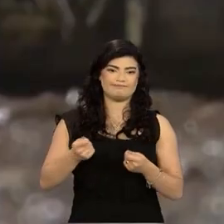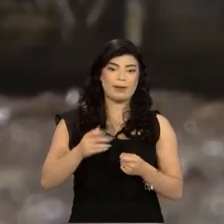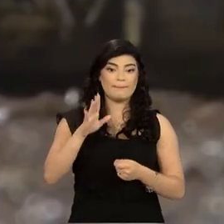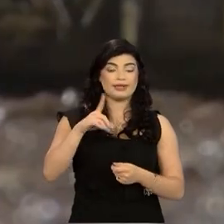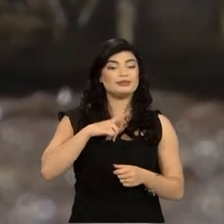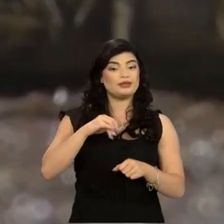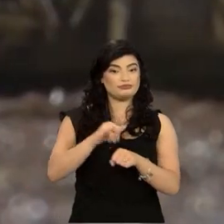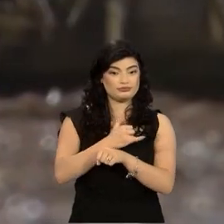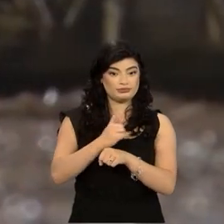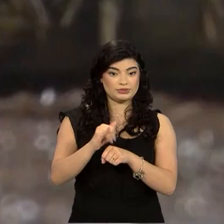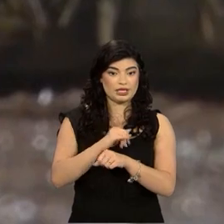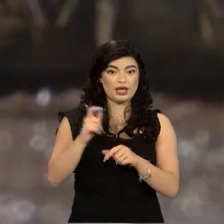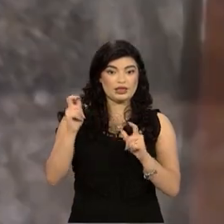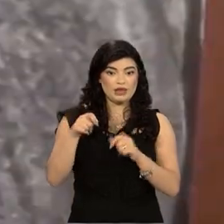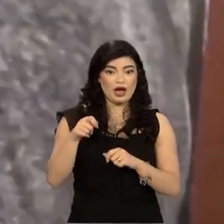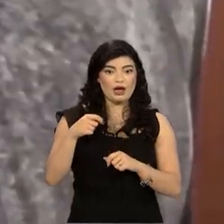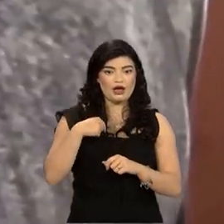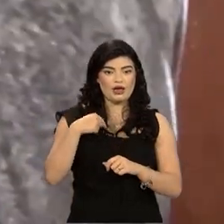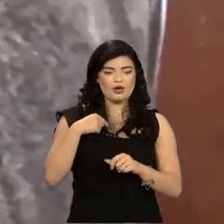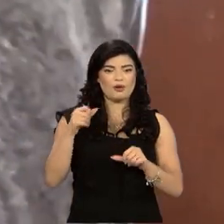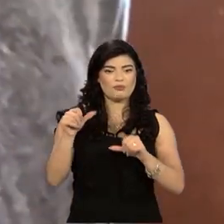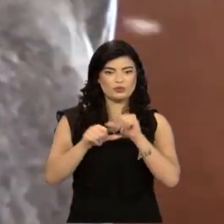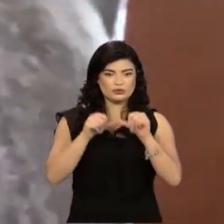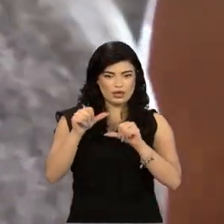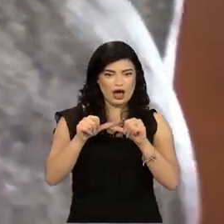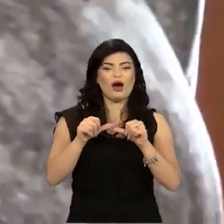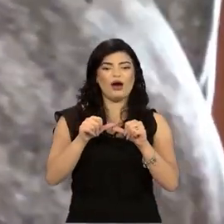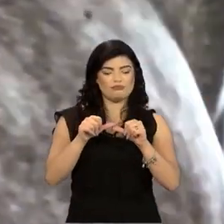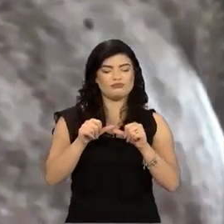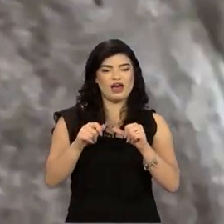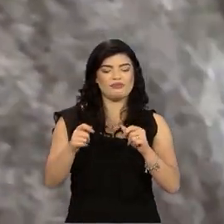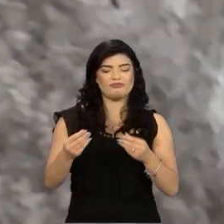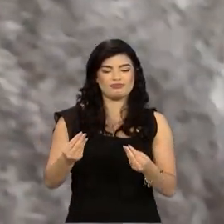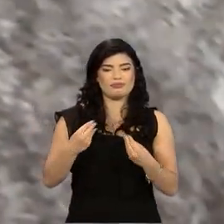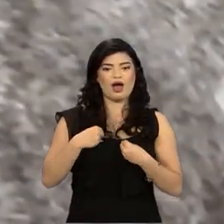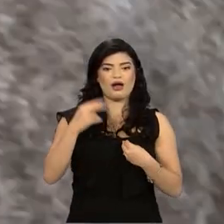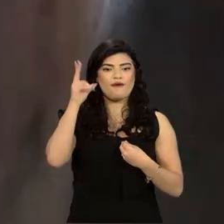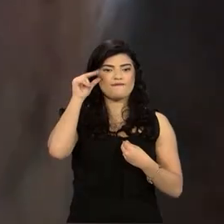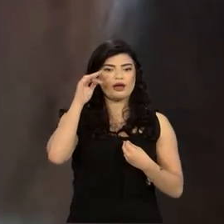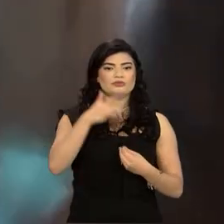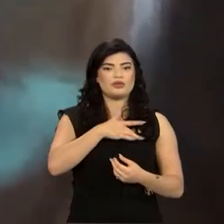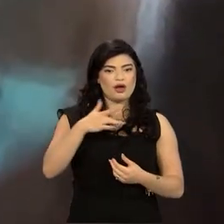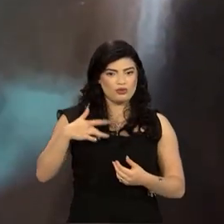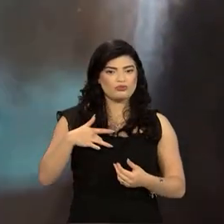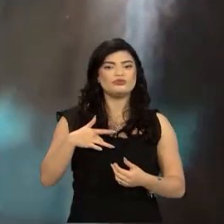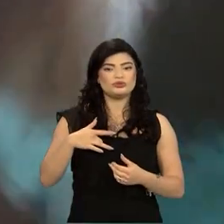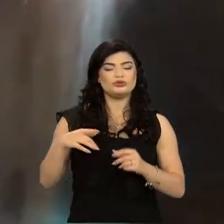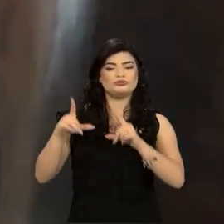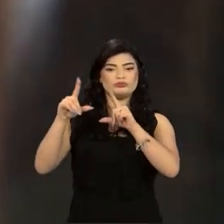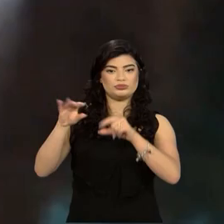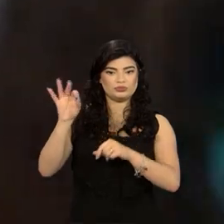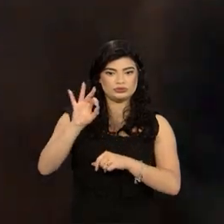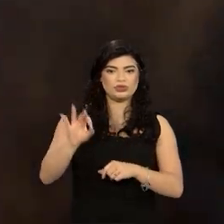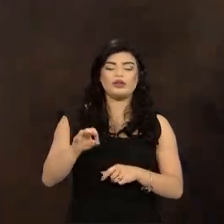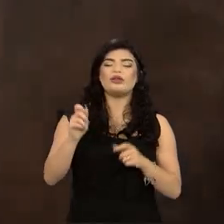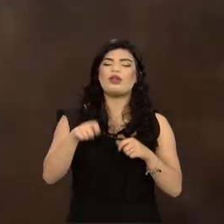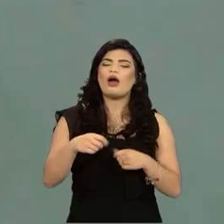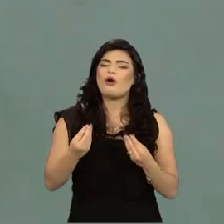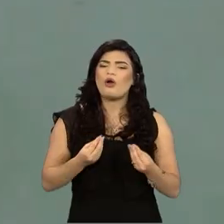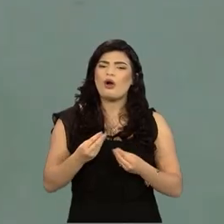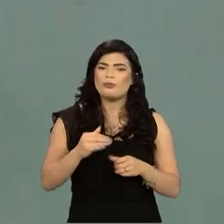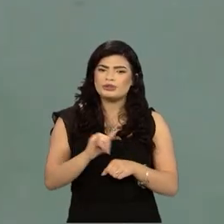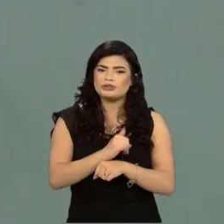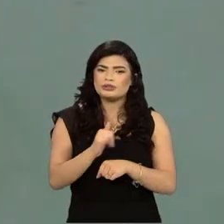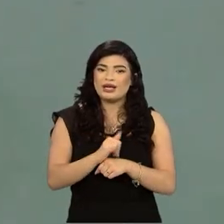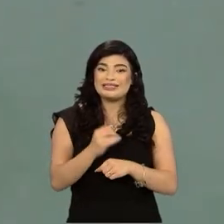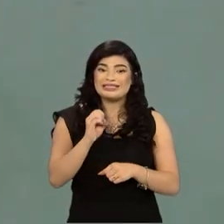Mas tem algumas estratégias que se a gente adotar, elas vão ser benéficas para o bem-estar dos cavalos. Por exemplo, o que dá para fazer? Quando a